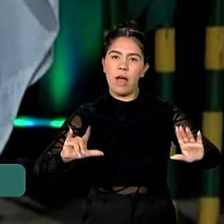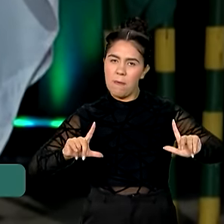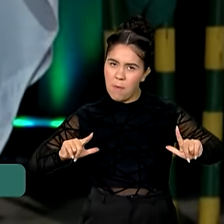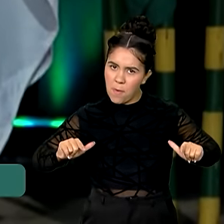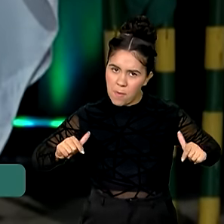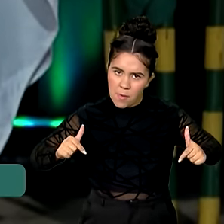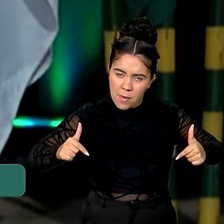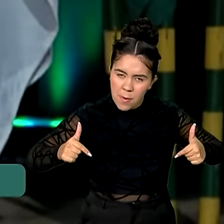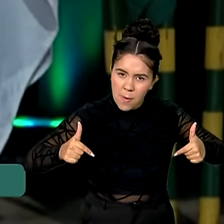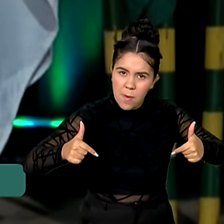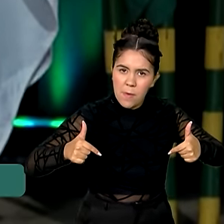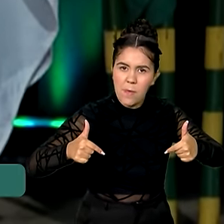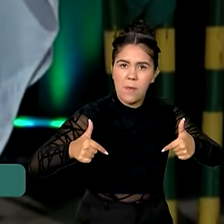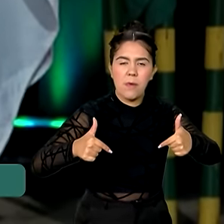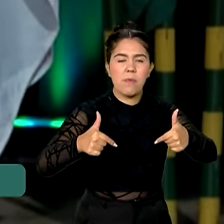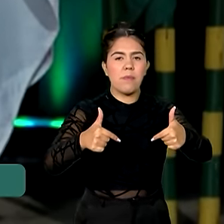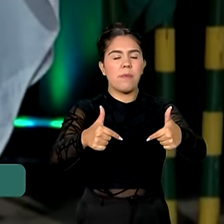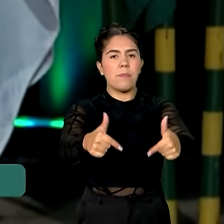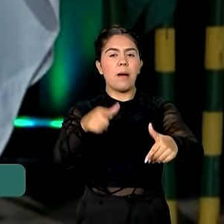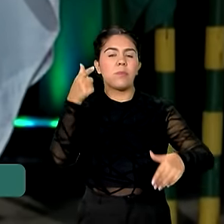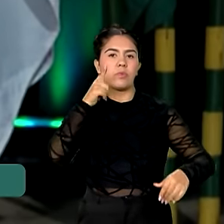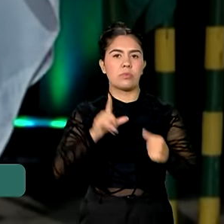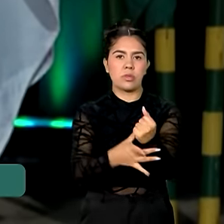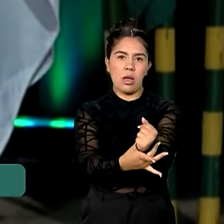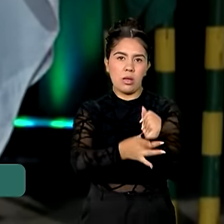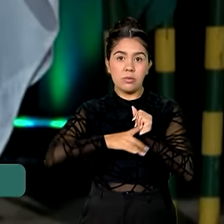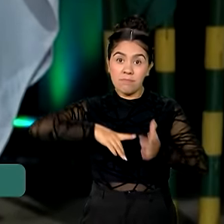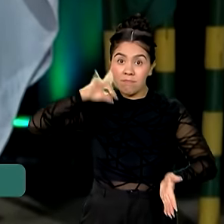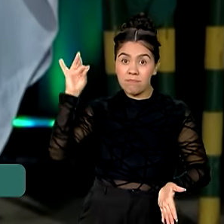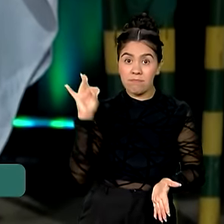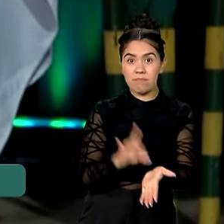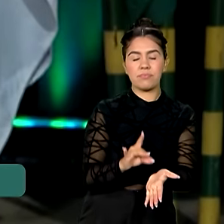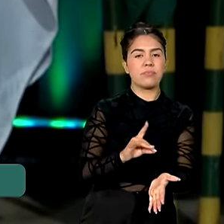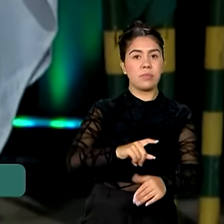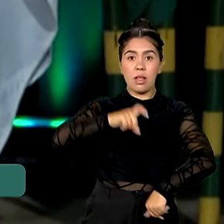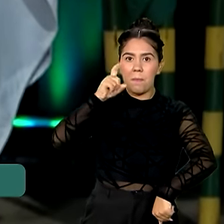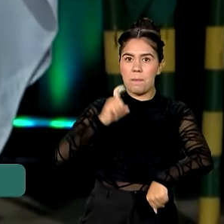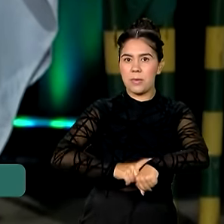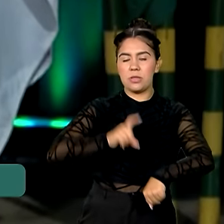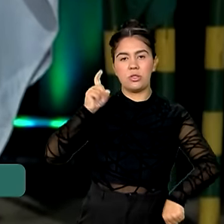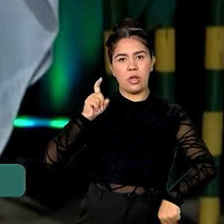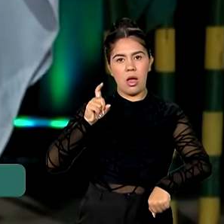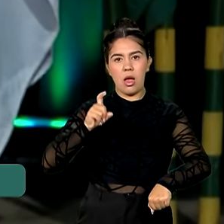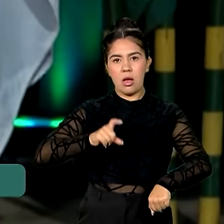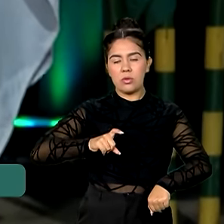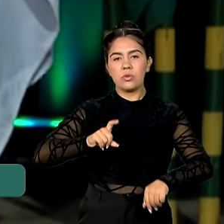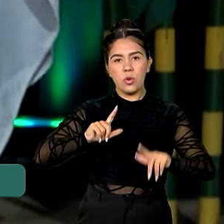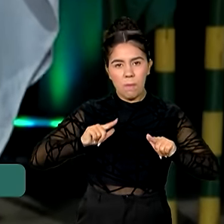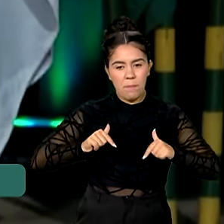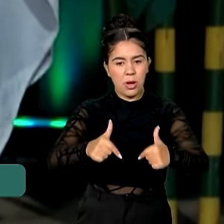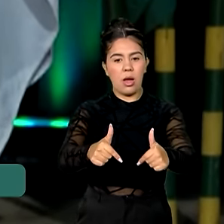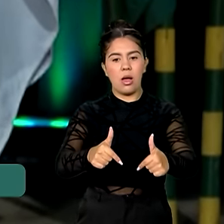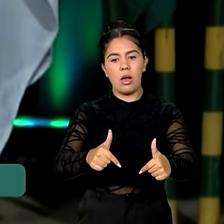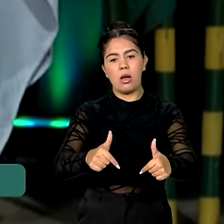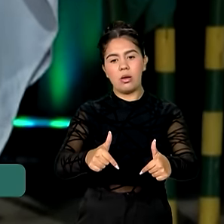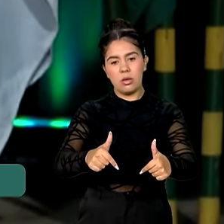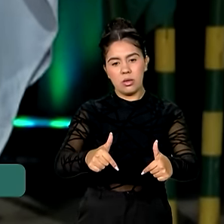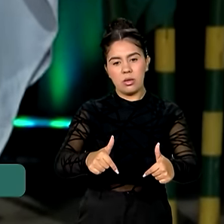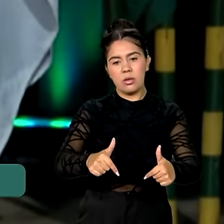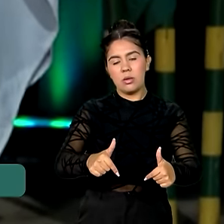voando e garantir que a gente possa iniciar imediatamente, não só